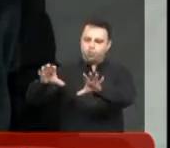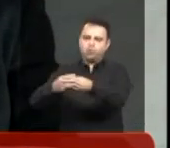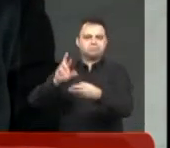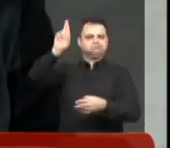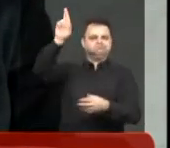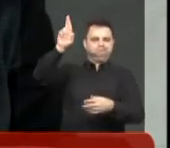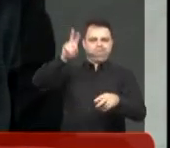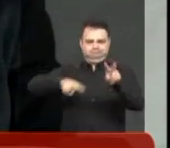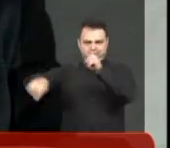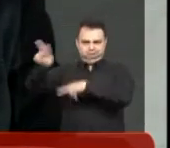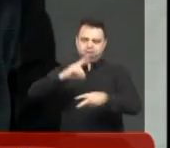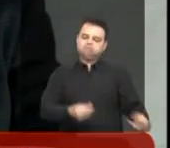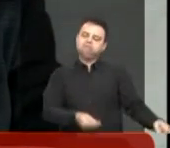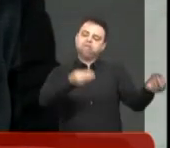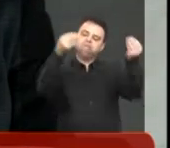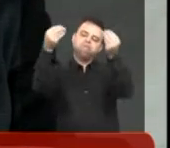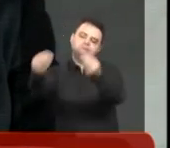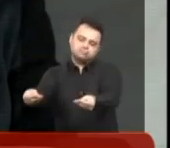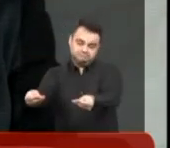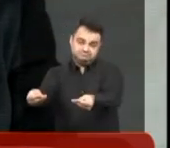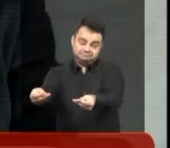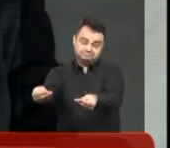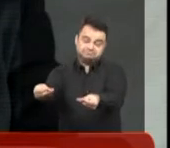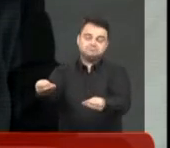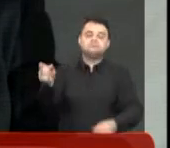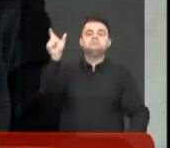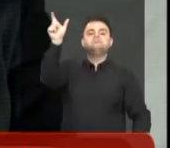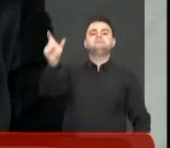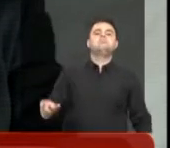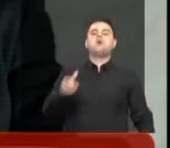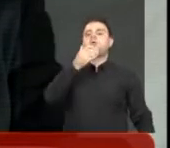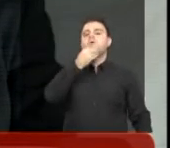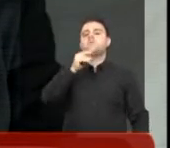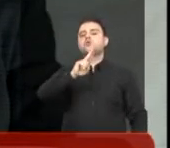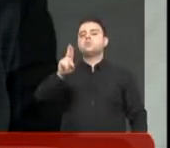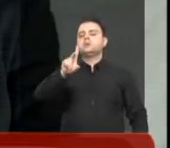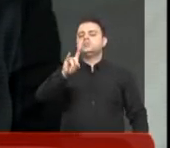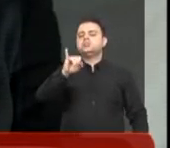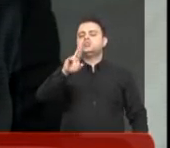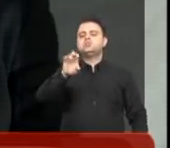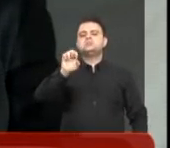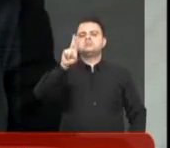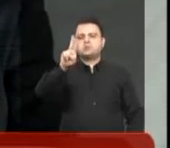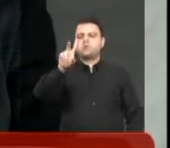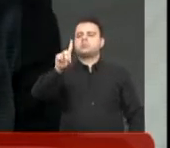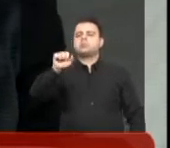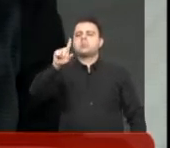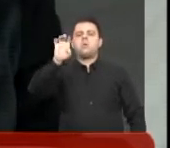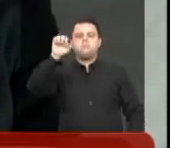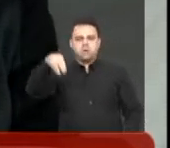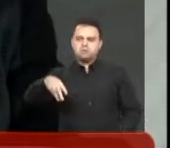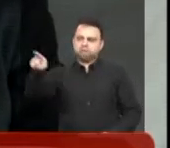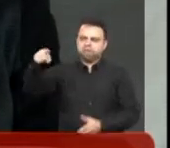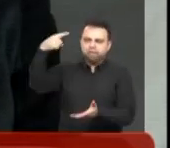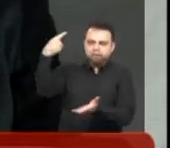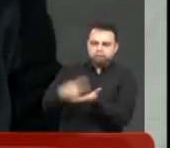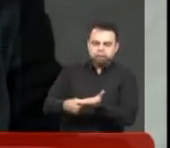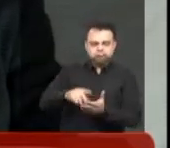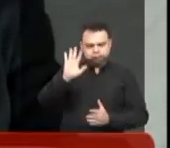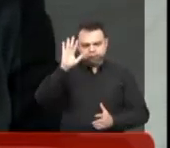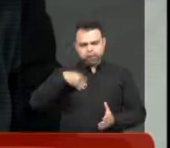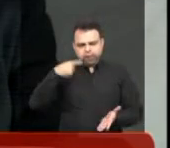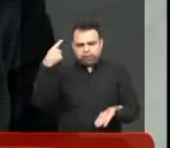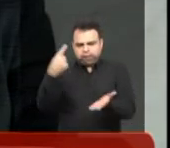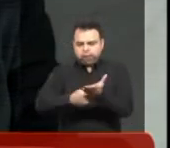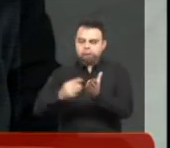da comissão. E o deputado Dirceu Dalbem, gosto de fazer justiça, que presidia, assumiu o compromisso